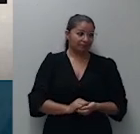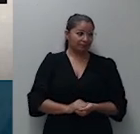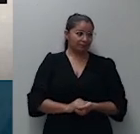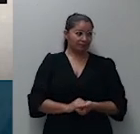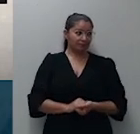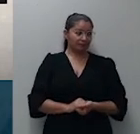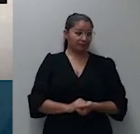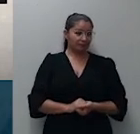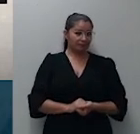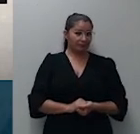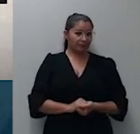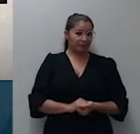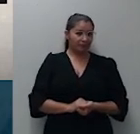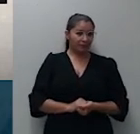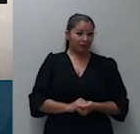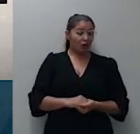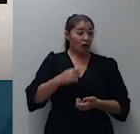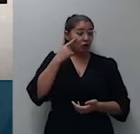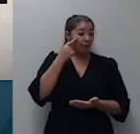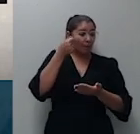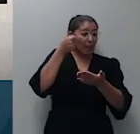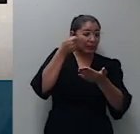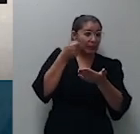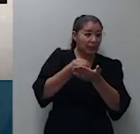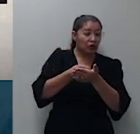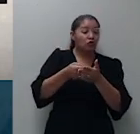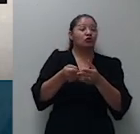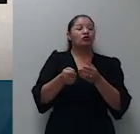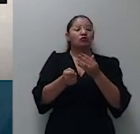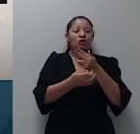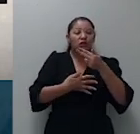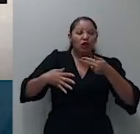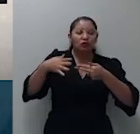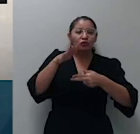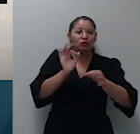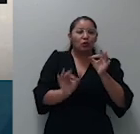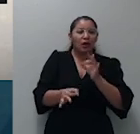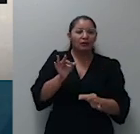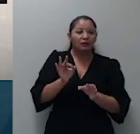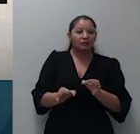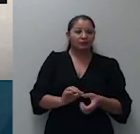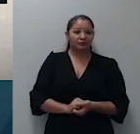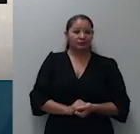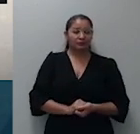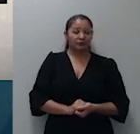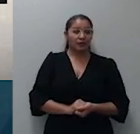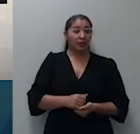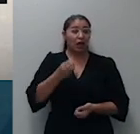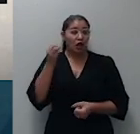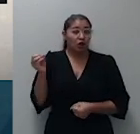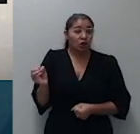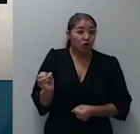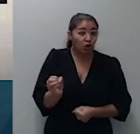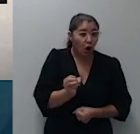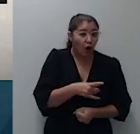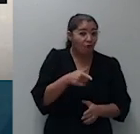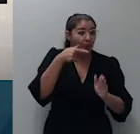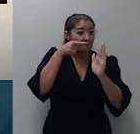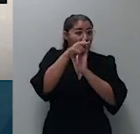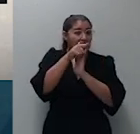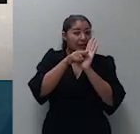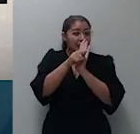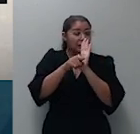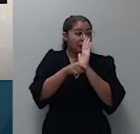cumprir o acórdão transitado em julgado determinando a realização de nova perícia para apuração do valor correto da